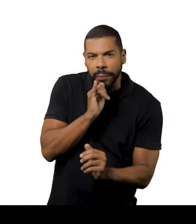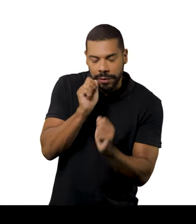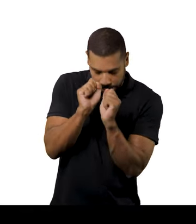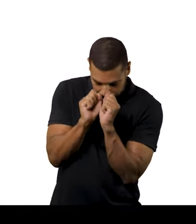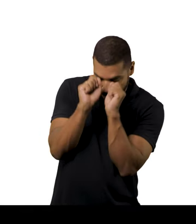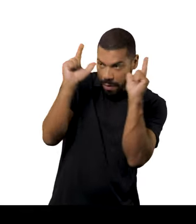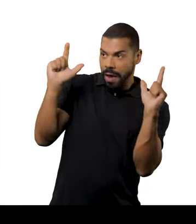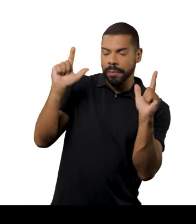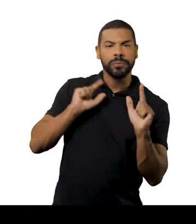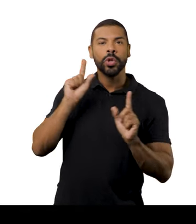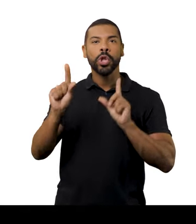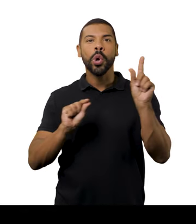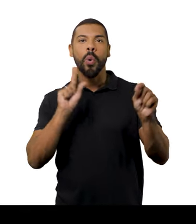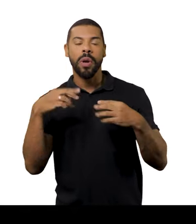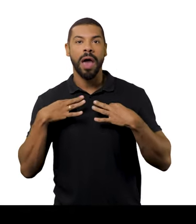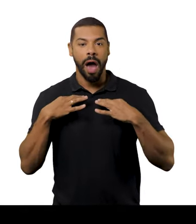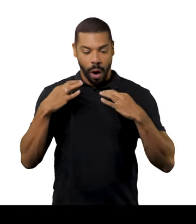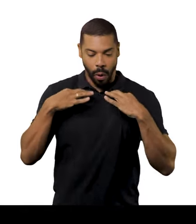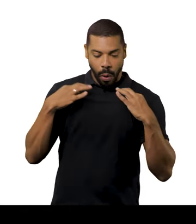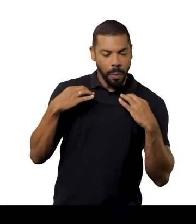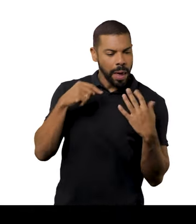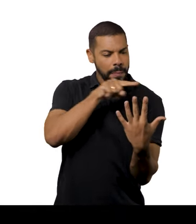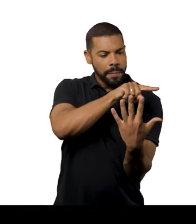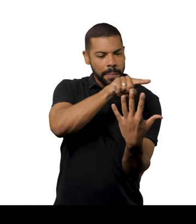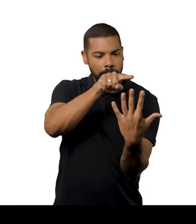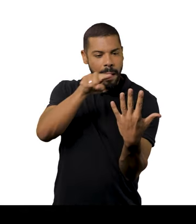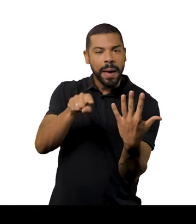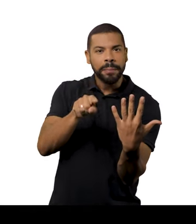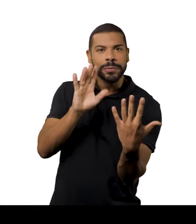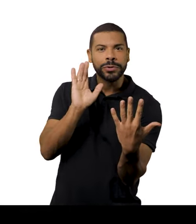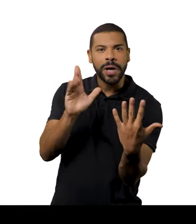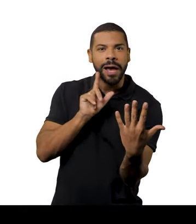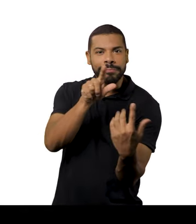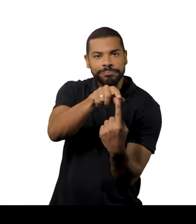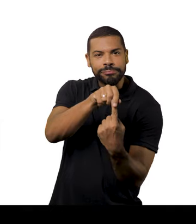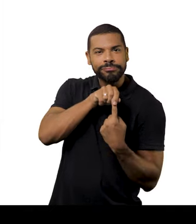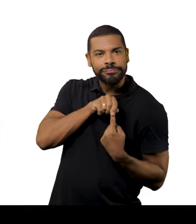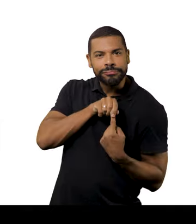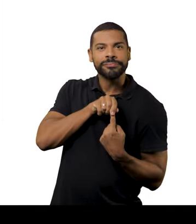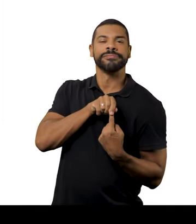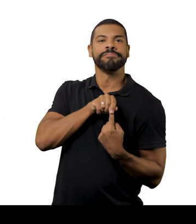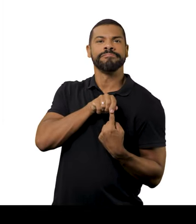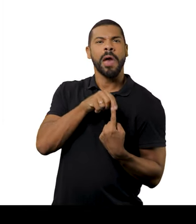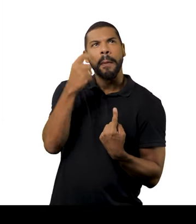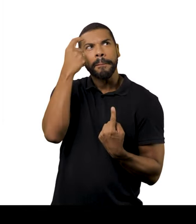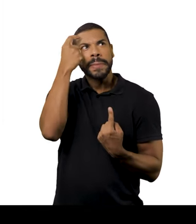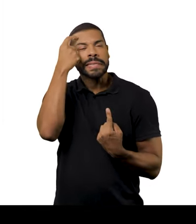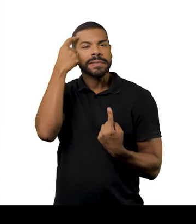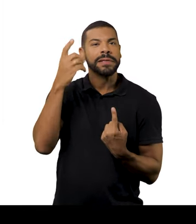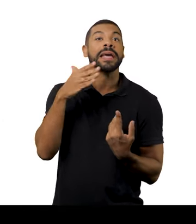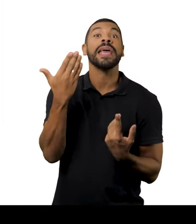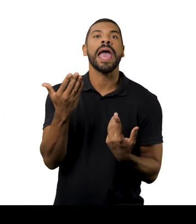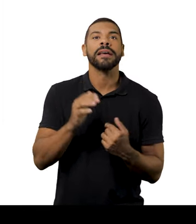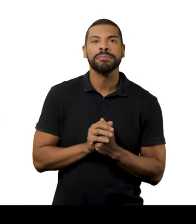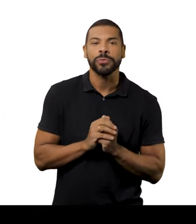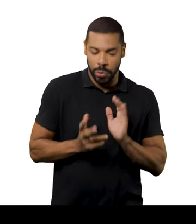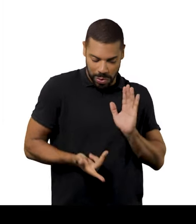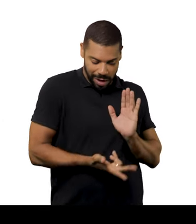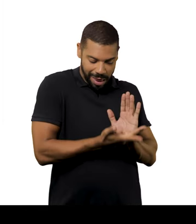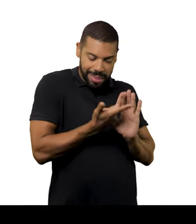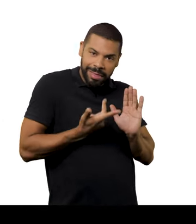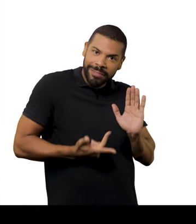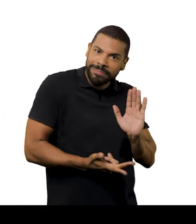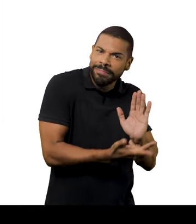acordou hoje e você escolheu uma roupa. A gente foi escolhendo entre todas as estampas que eu já fiz e ele ficou encarregado